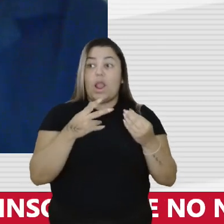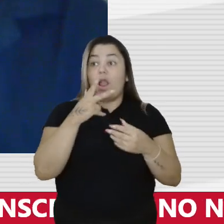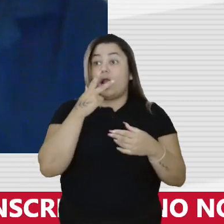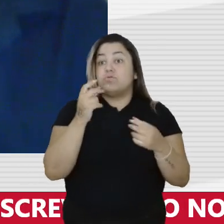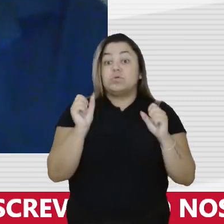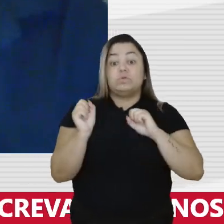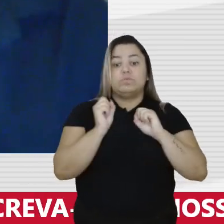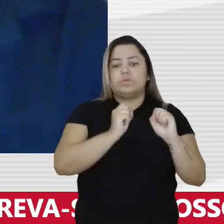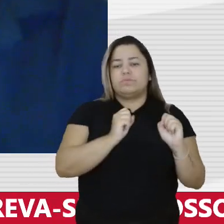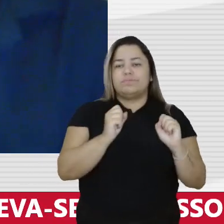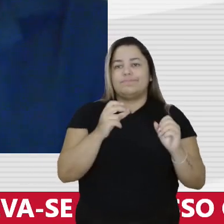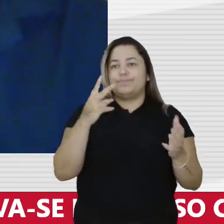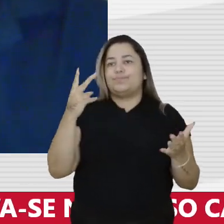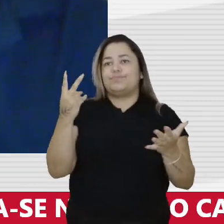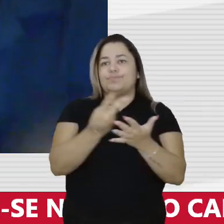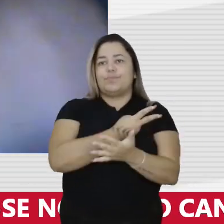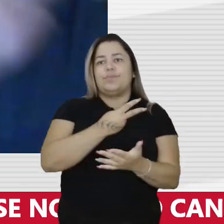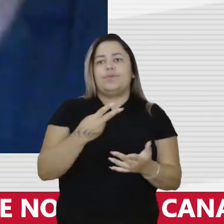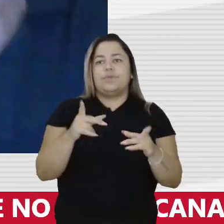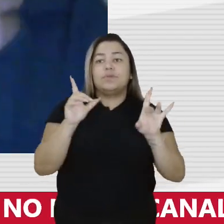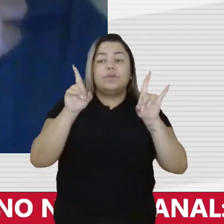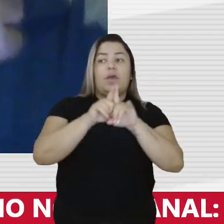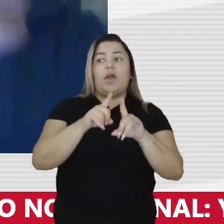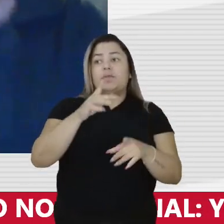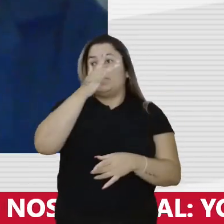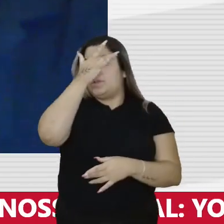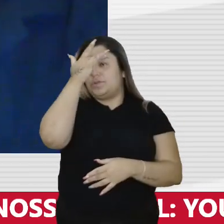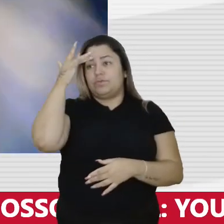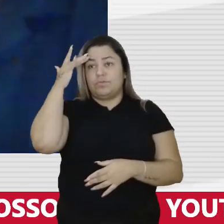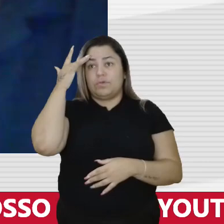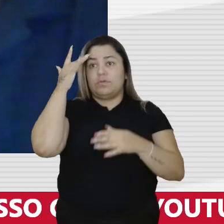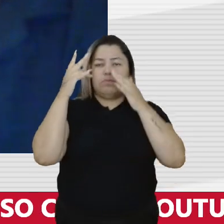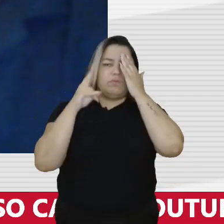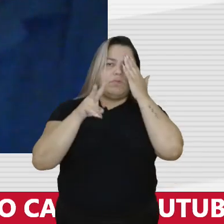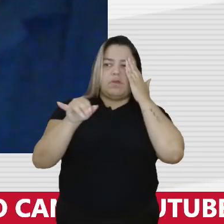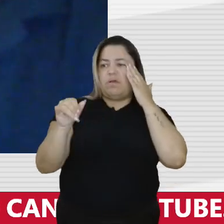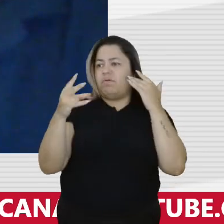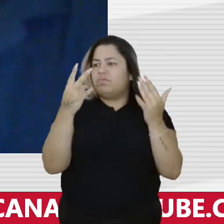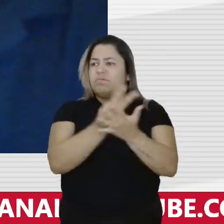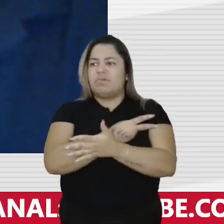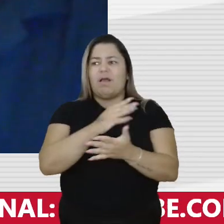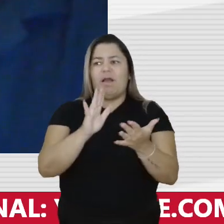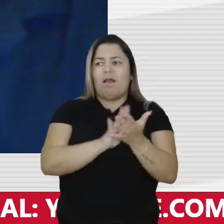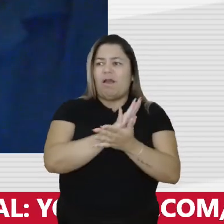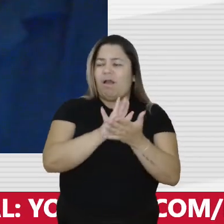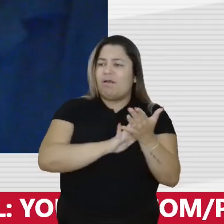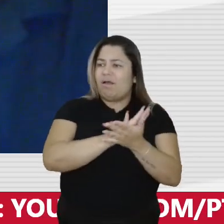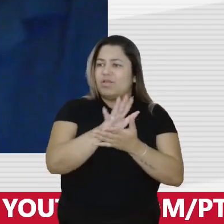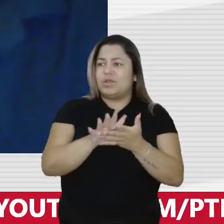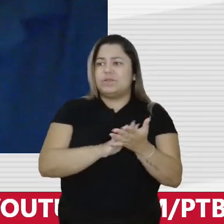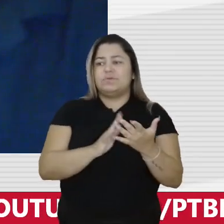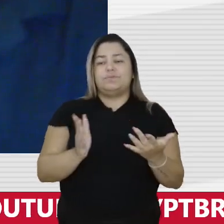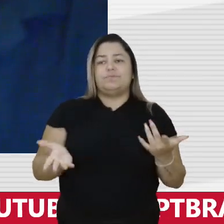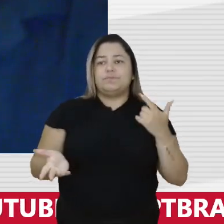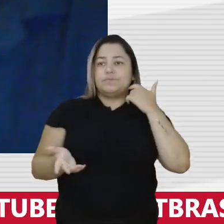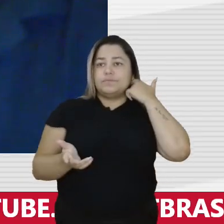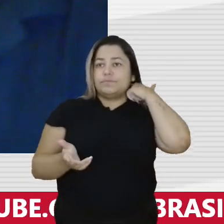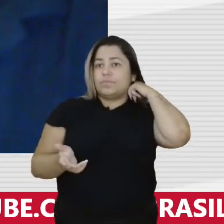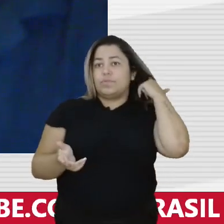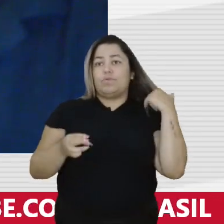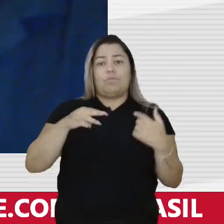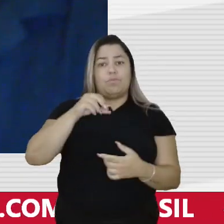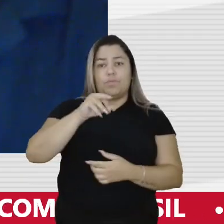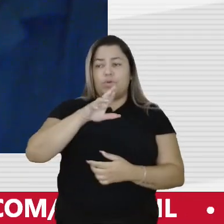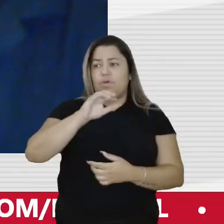a partir daí? Porque as pessoas dizem assim, não vai acontecer nada com todos os mortos, a reação do do Morão,